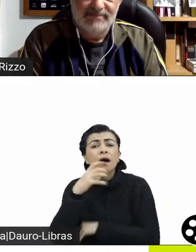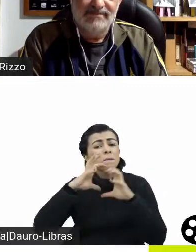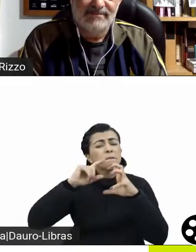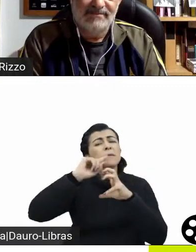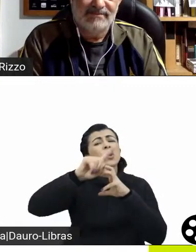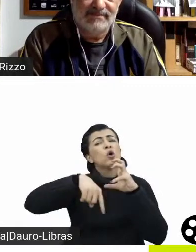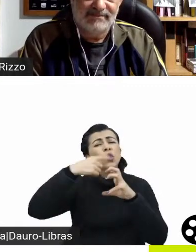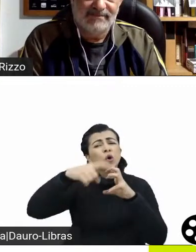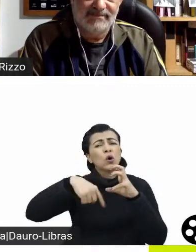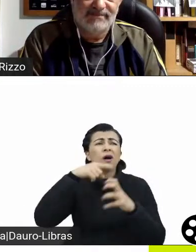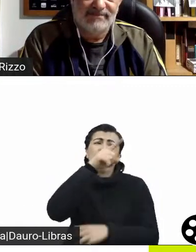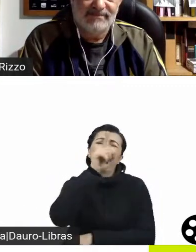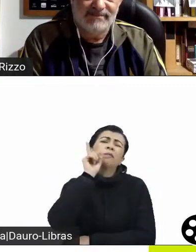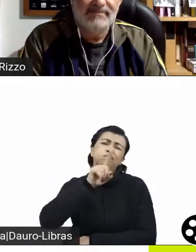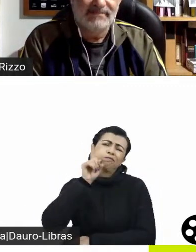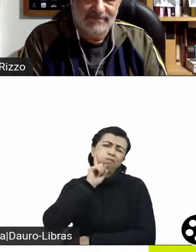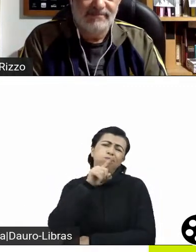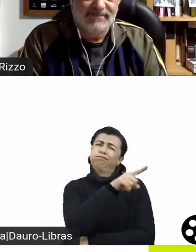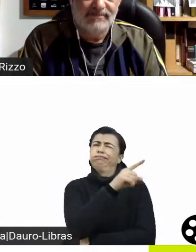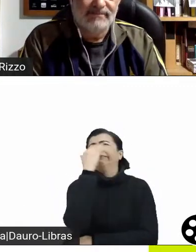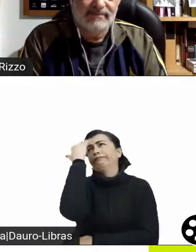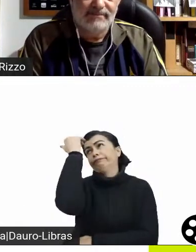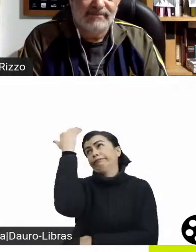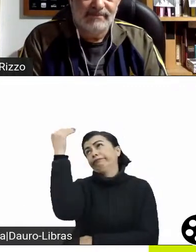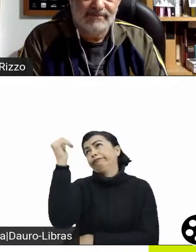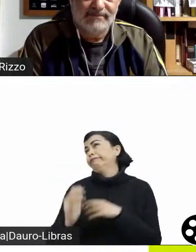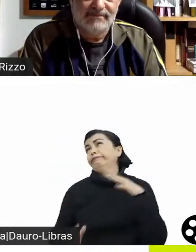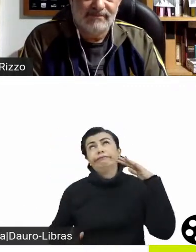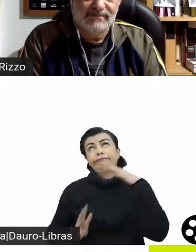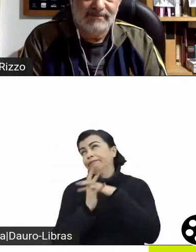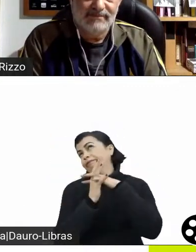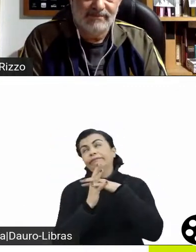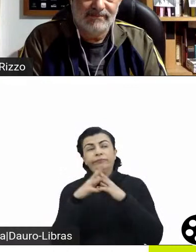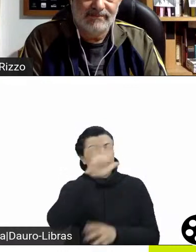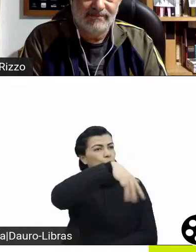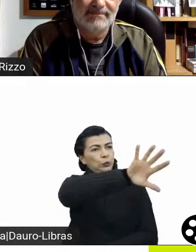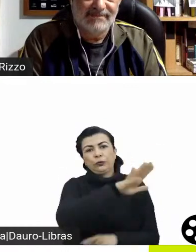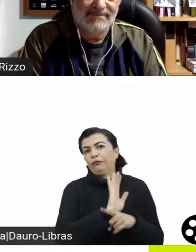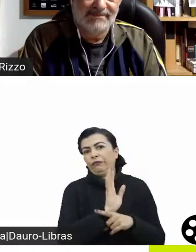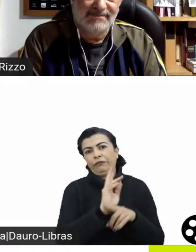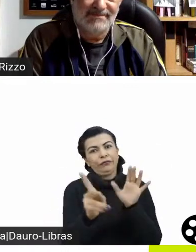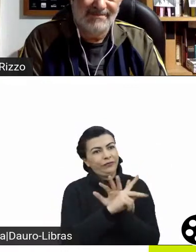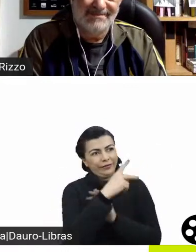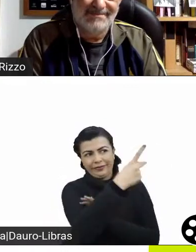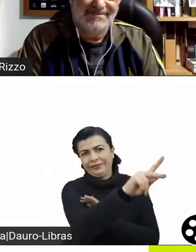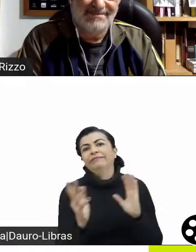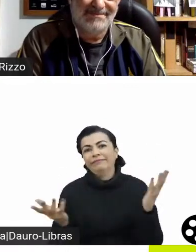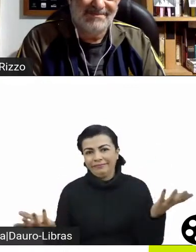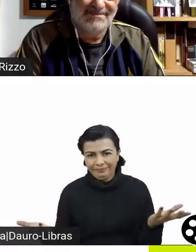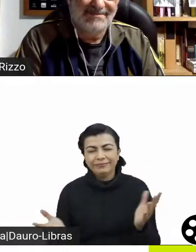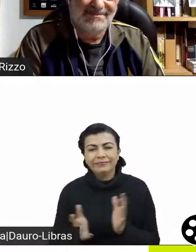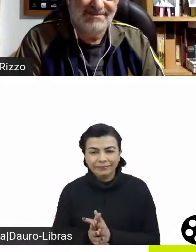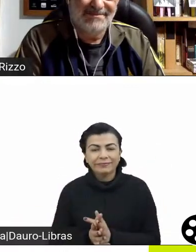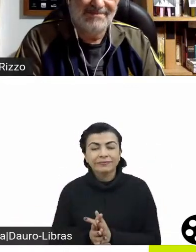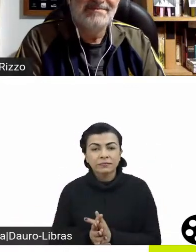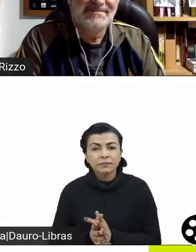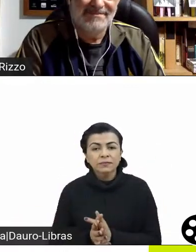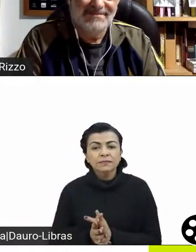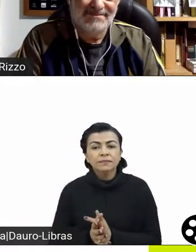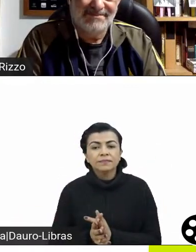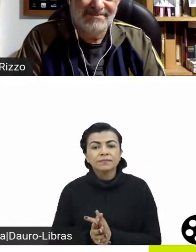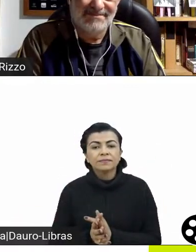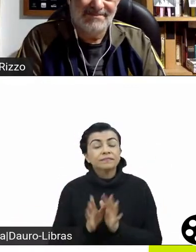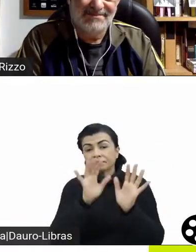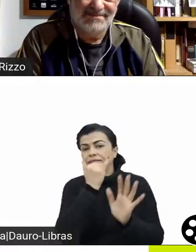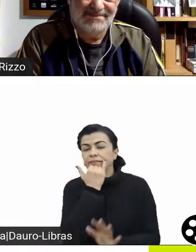os Estados Unidos, tem tendência a exportar. A gente fala de cinema para exportação, né? Mas queria falar um pouquinho dessa... Juliana? Pode